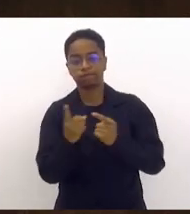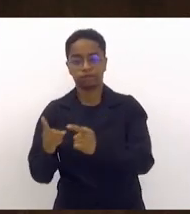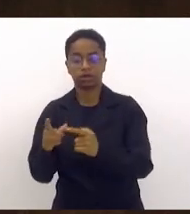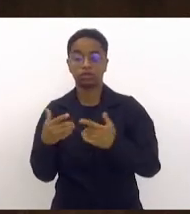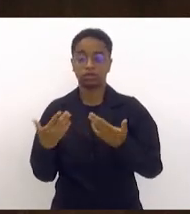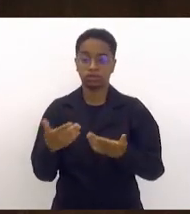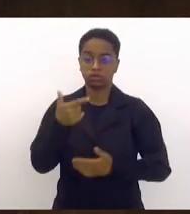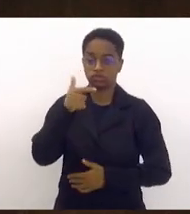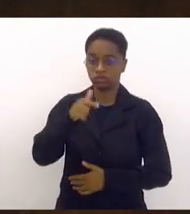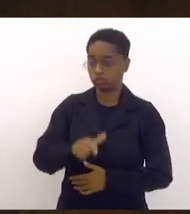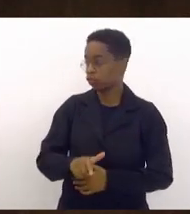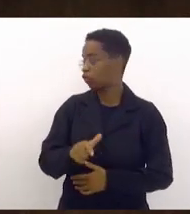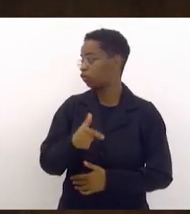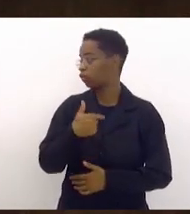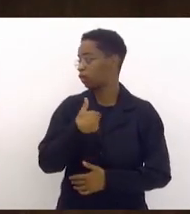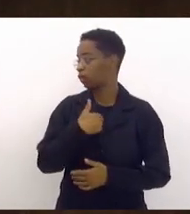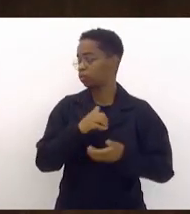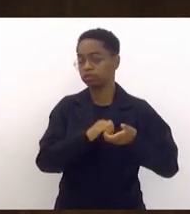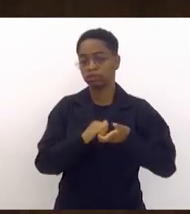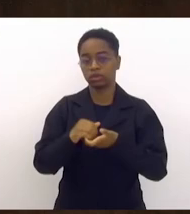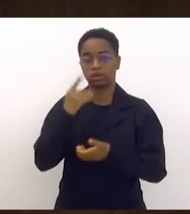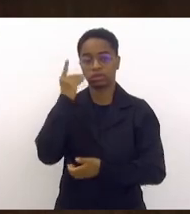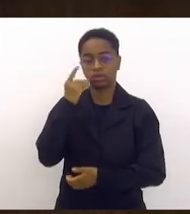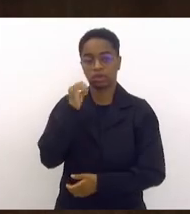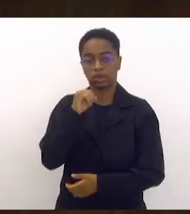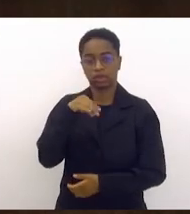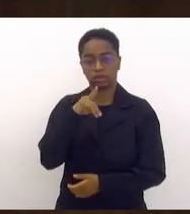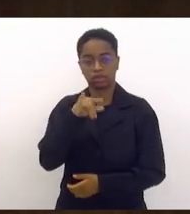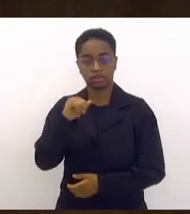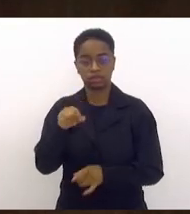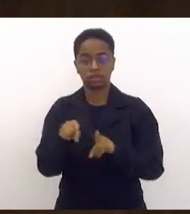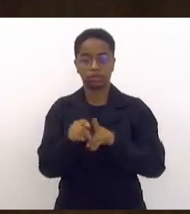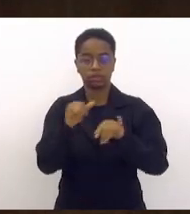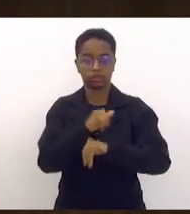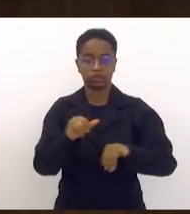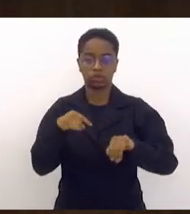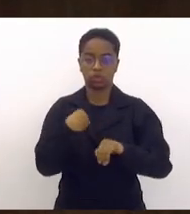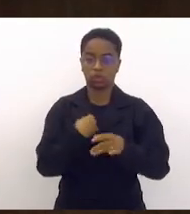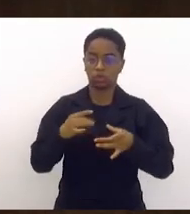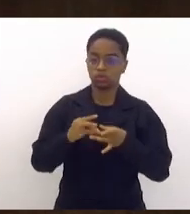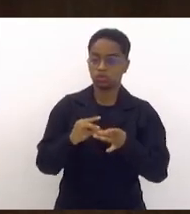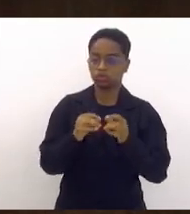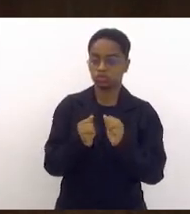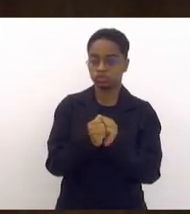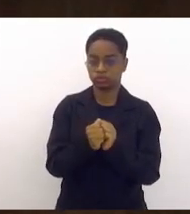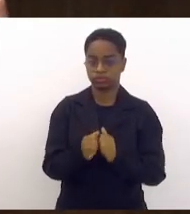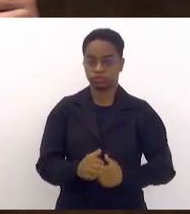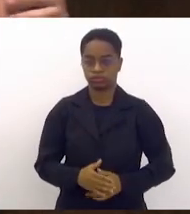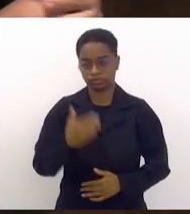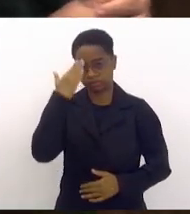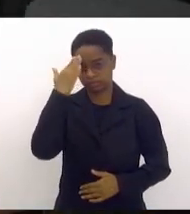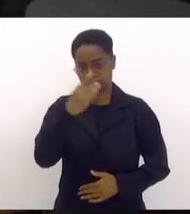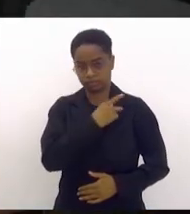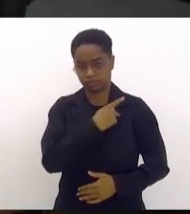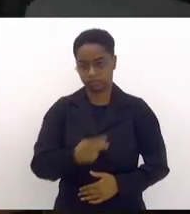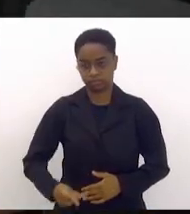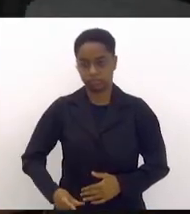saudar mais uma vez a deputada Indyarmelau e dizer que estamos juntos nesta luta. Muito obrigado, presidente. Te ajudo?